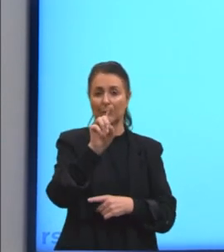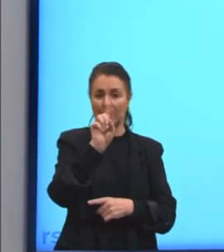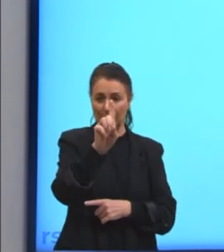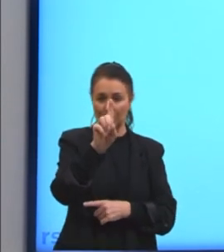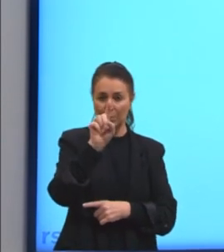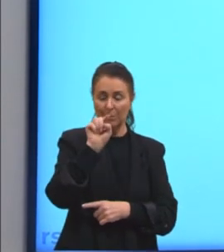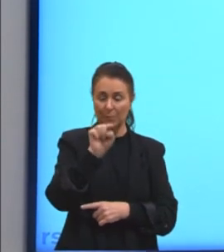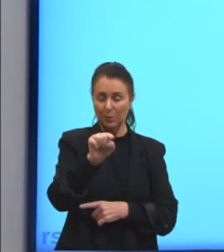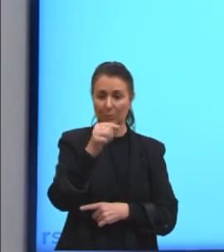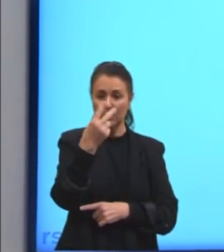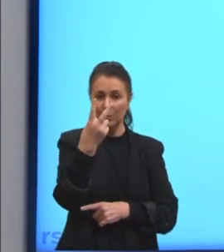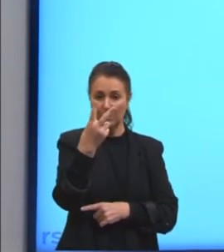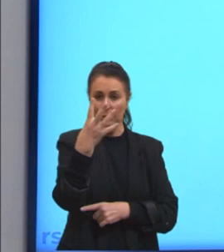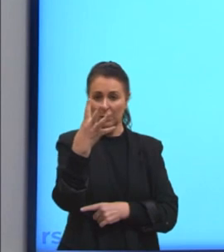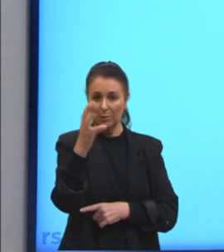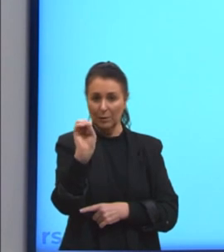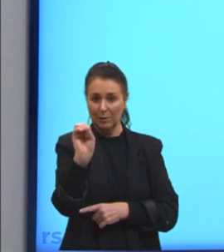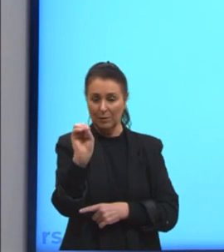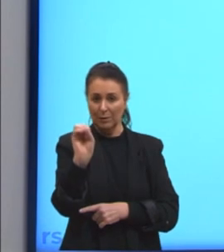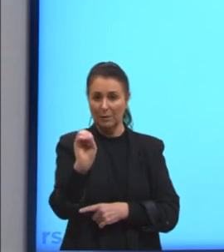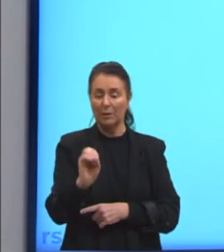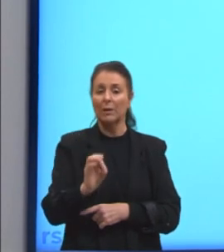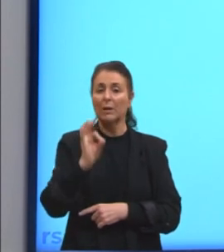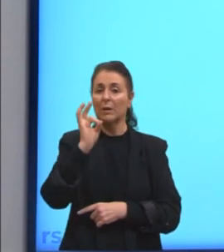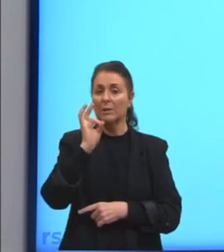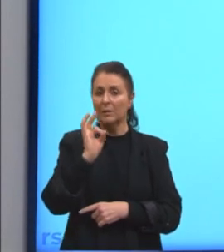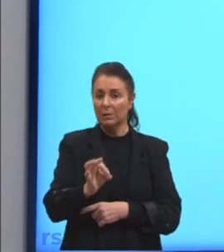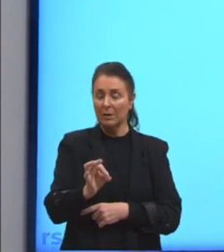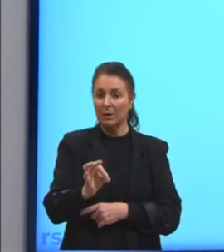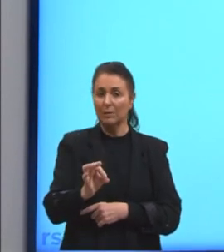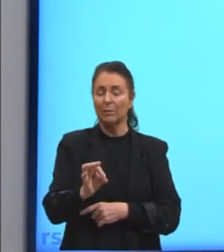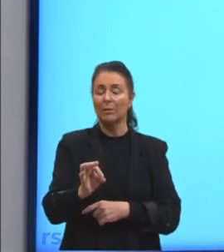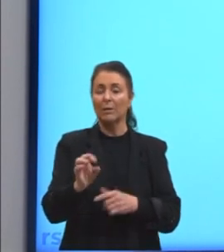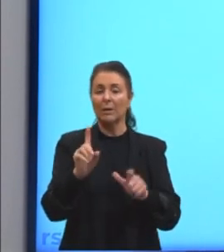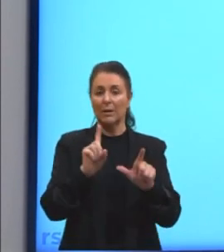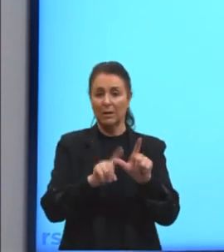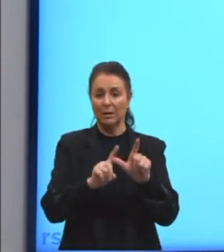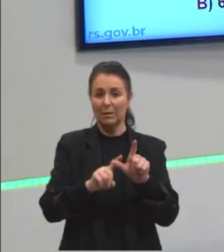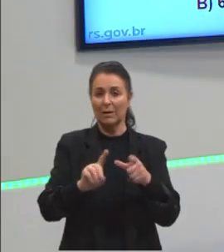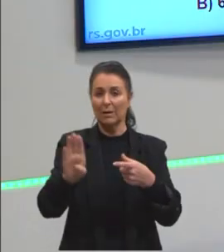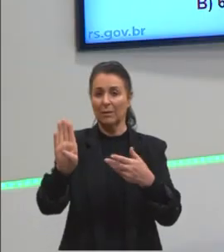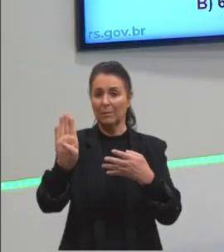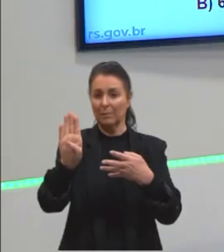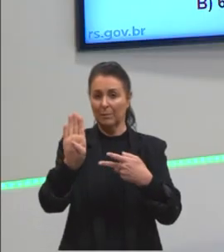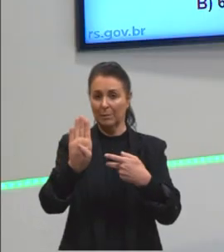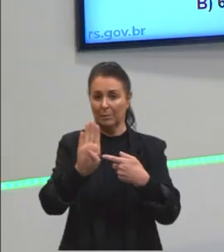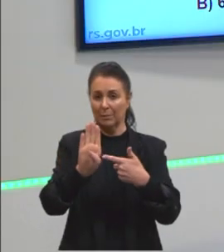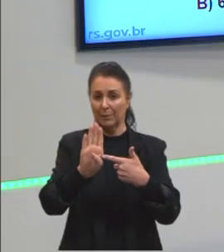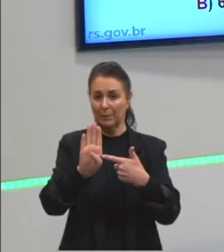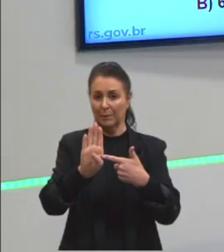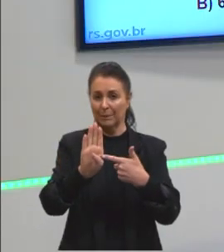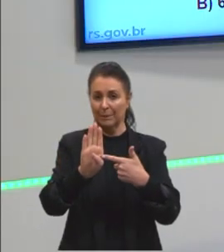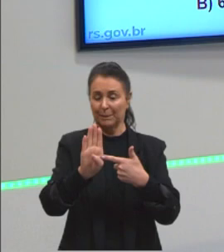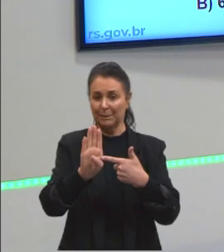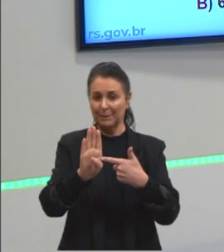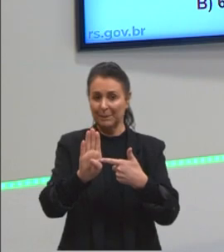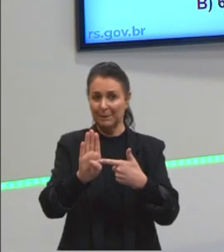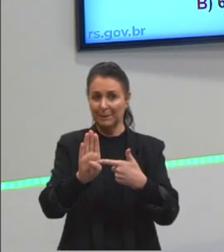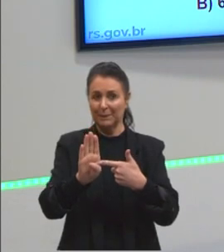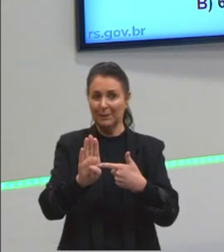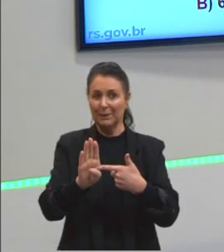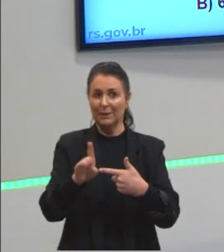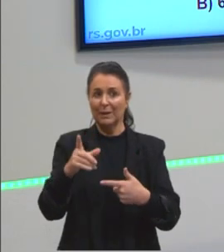Então, a alternativa correta seria a letra B, tá? Então, aqui, né? Trabalhamos